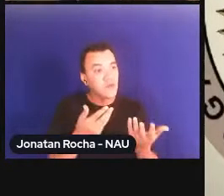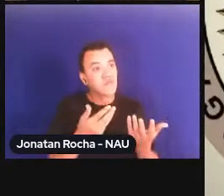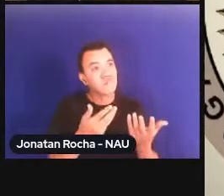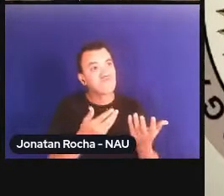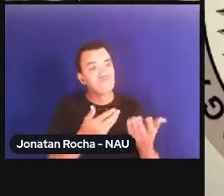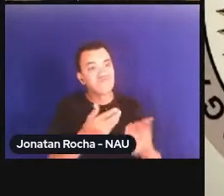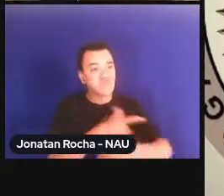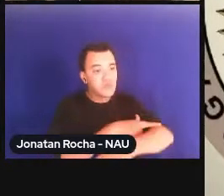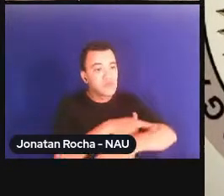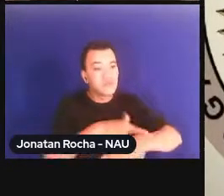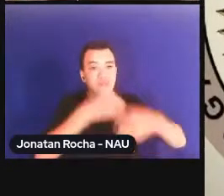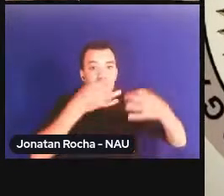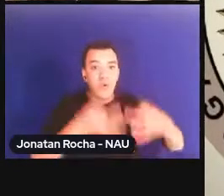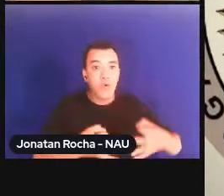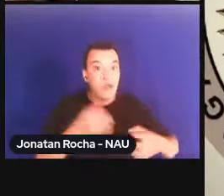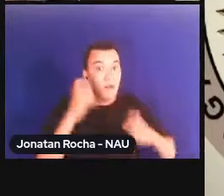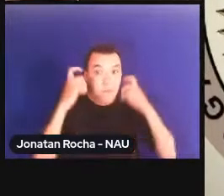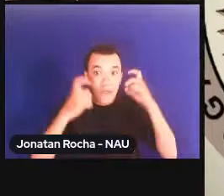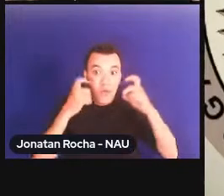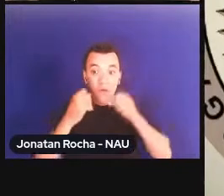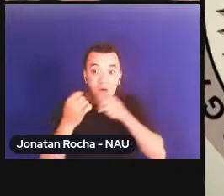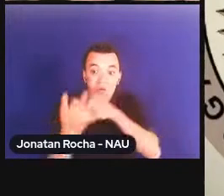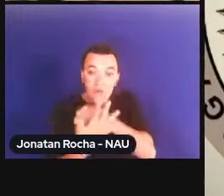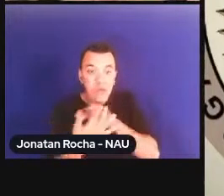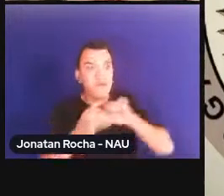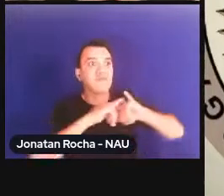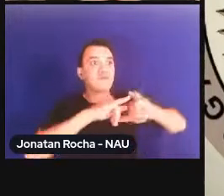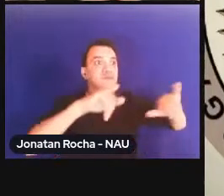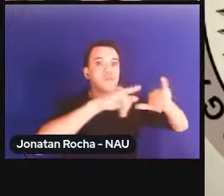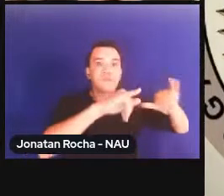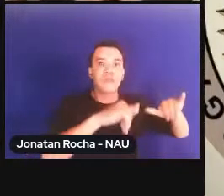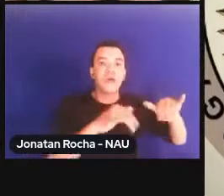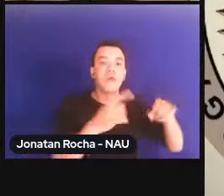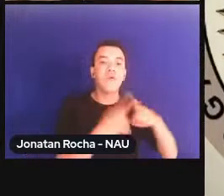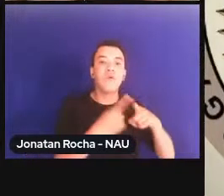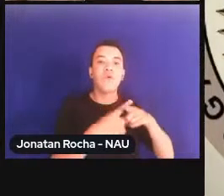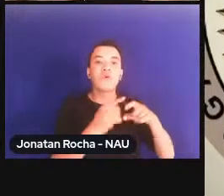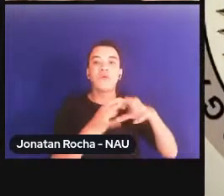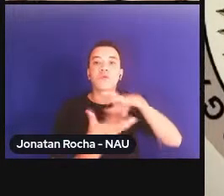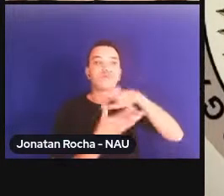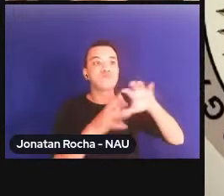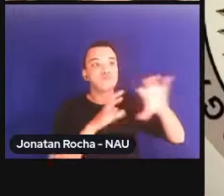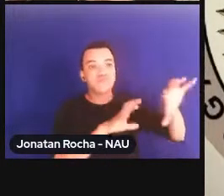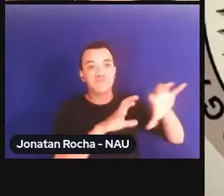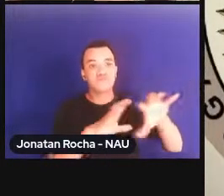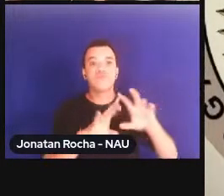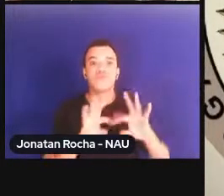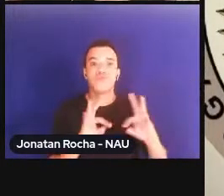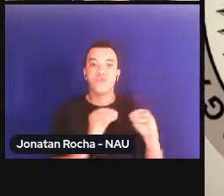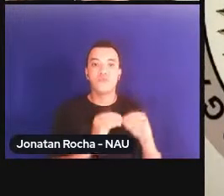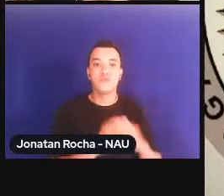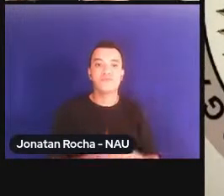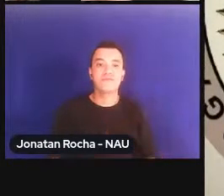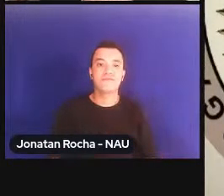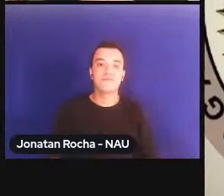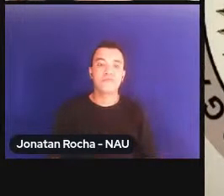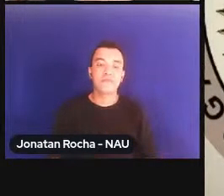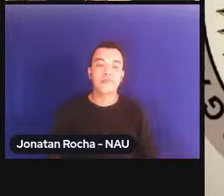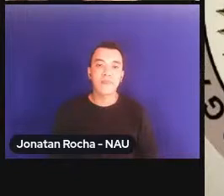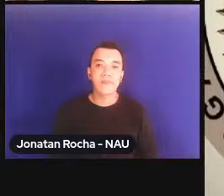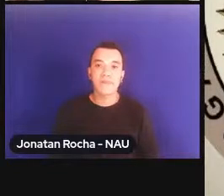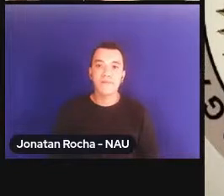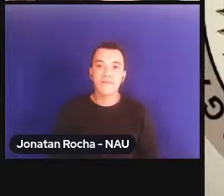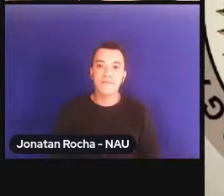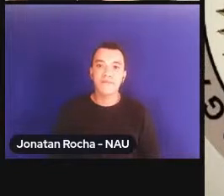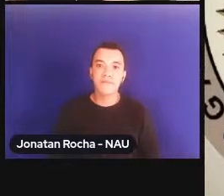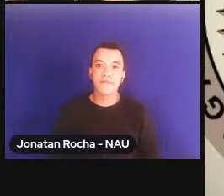enfrentamento a uma pandemia que só é pandemia porque afeta o globo terrestre. Interessante trazer à tona que, lado do